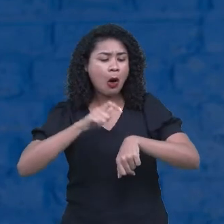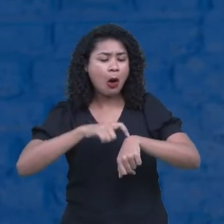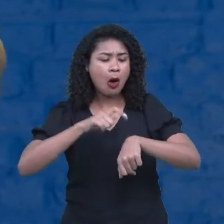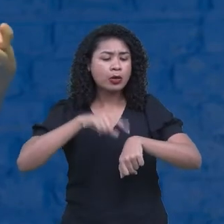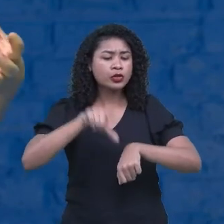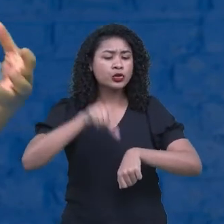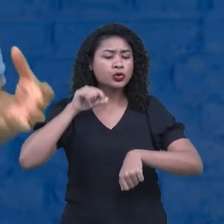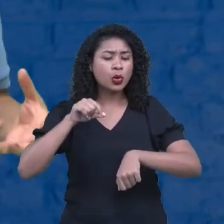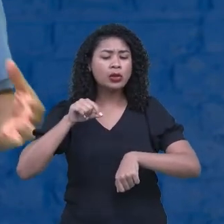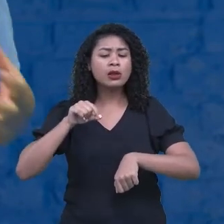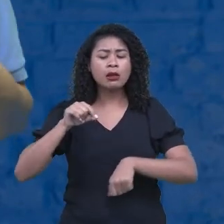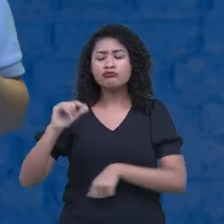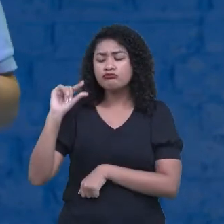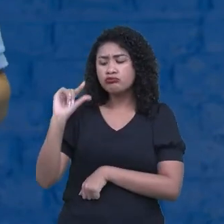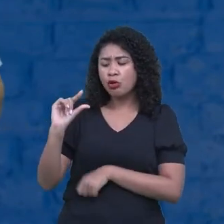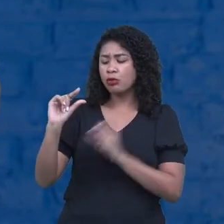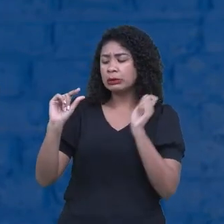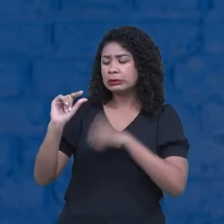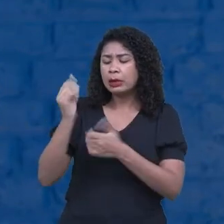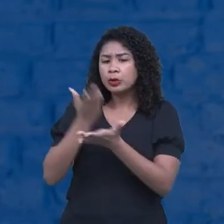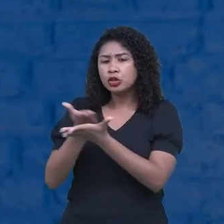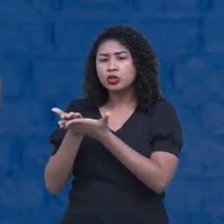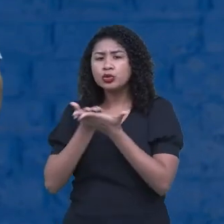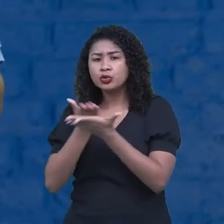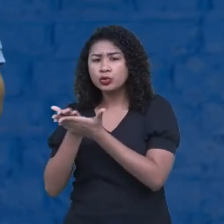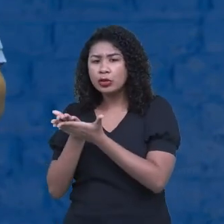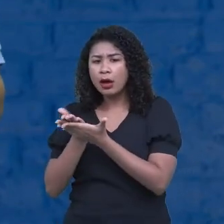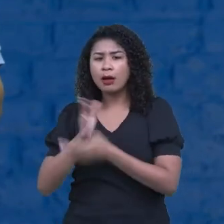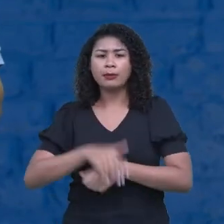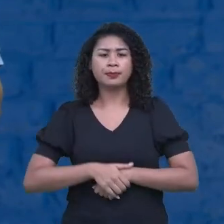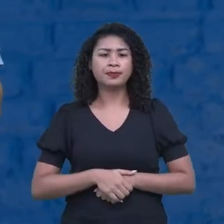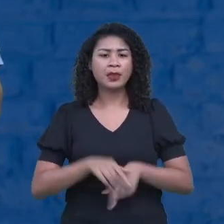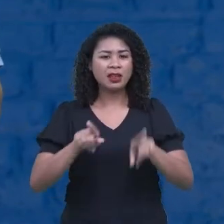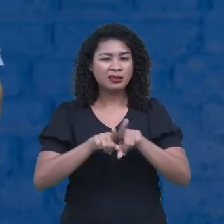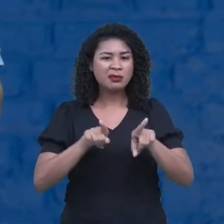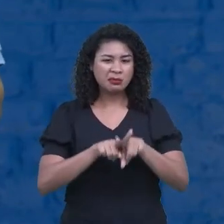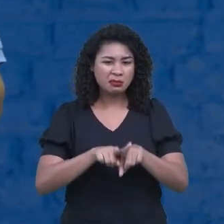Olhar o que é oferecido de forma como grato.